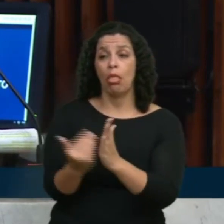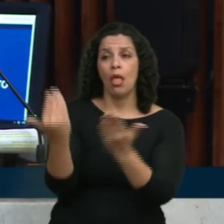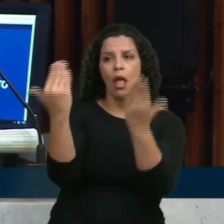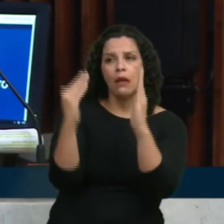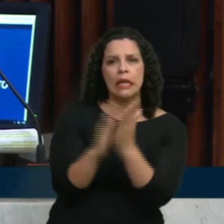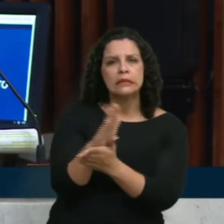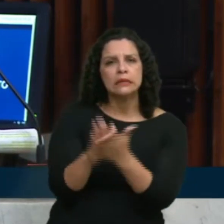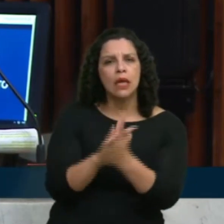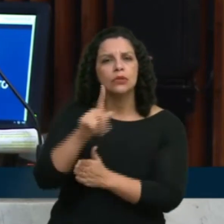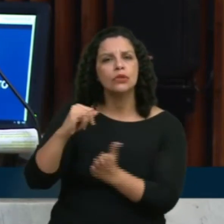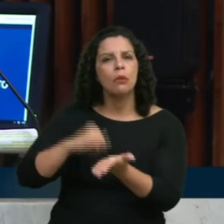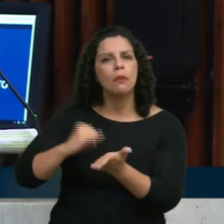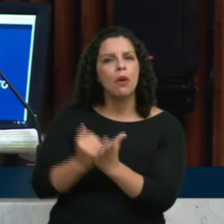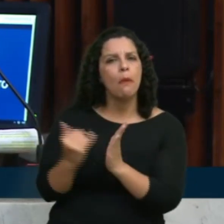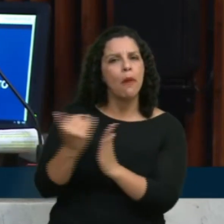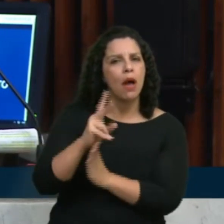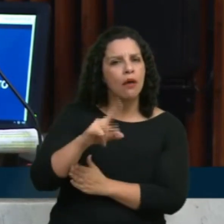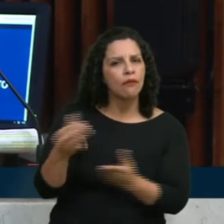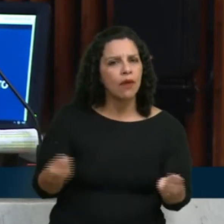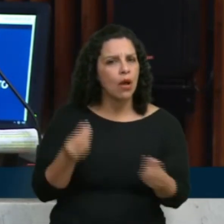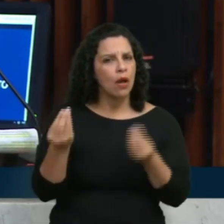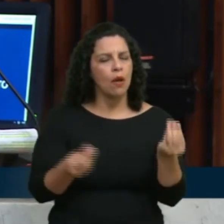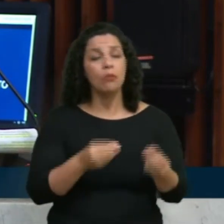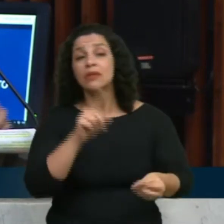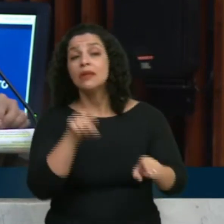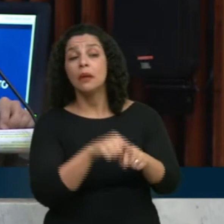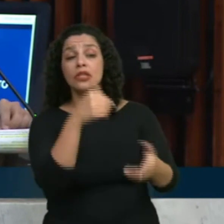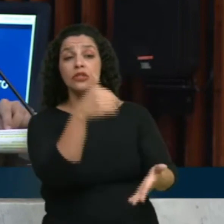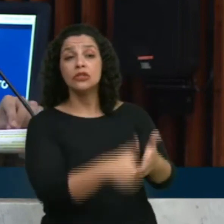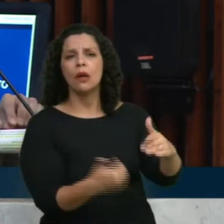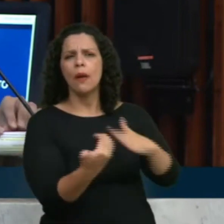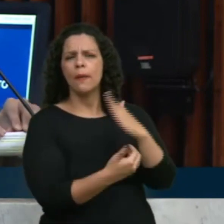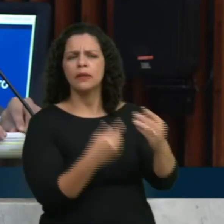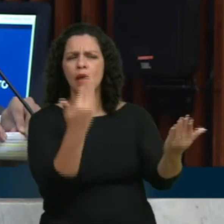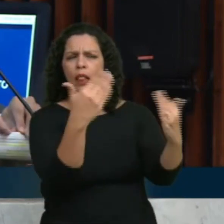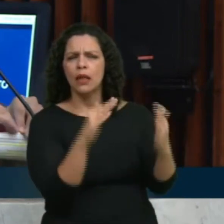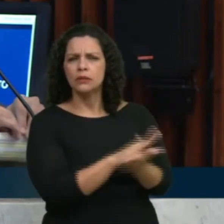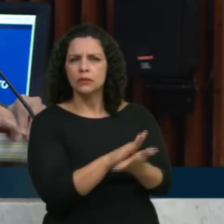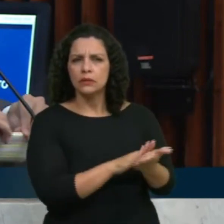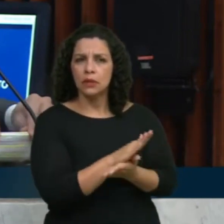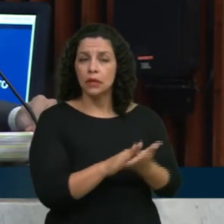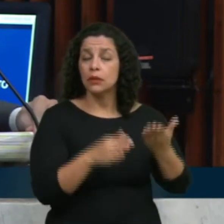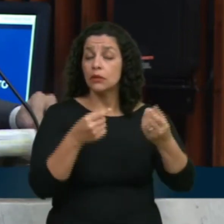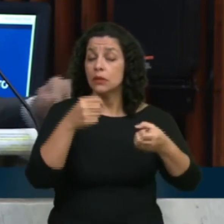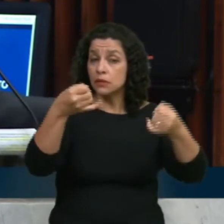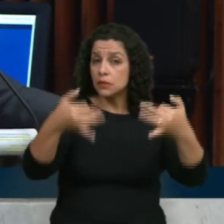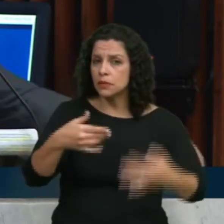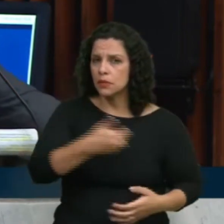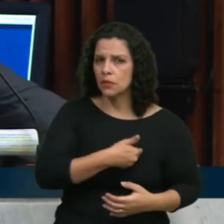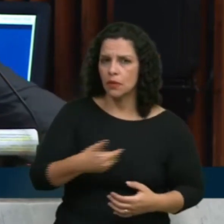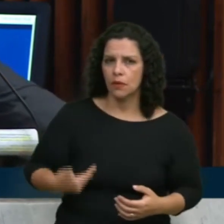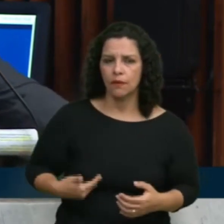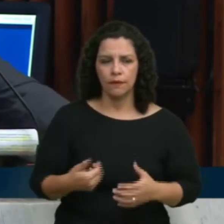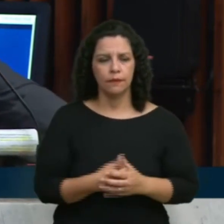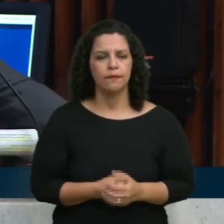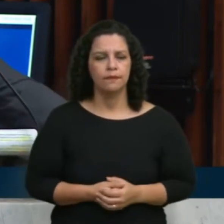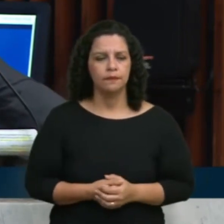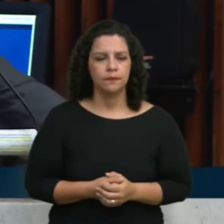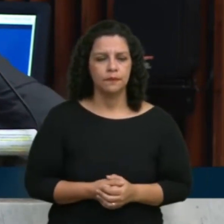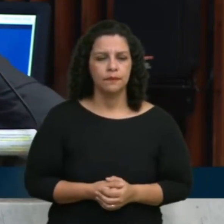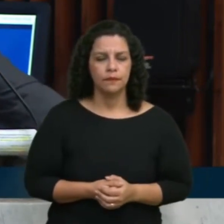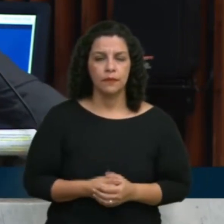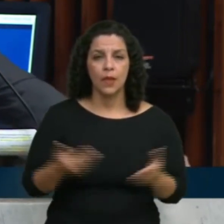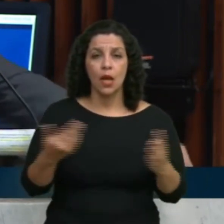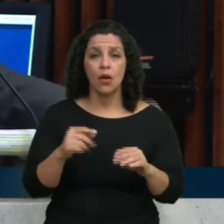minuciosa na renúncia praticada. Segundo a justificativa do governo, vai